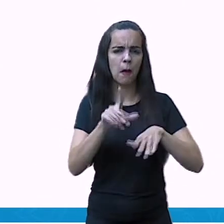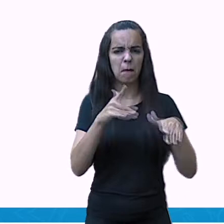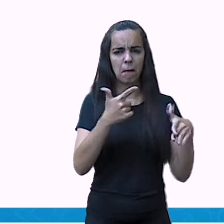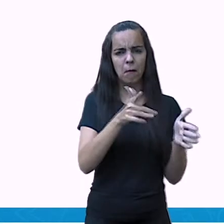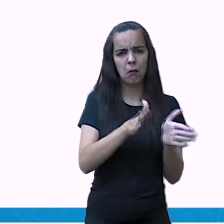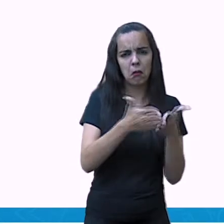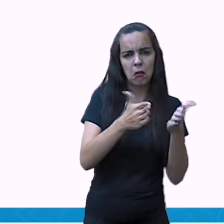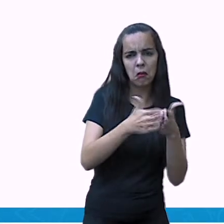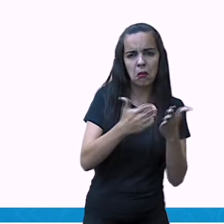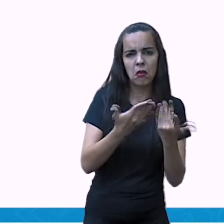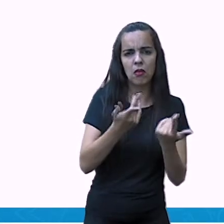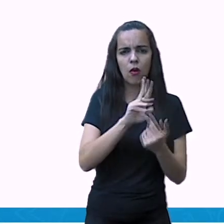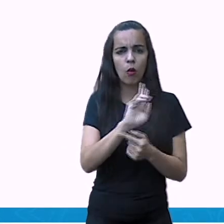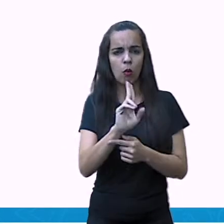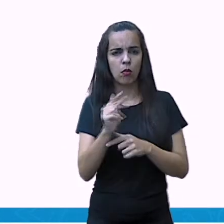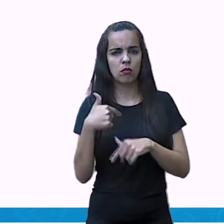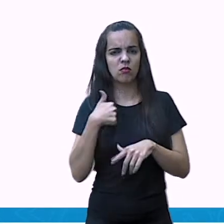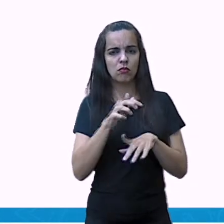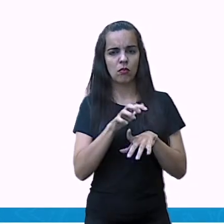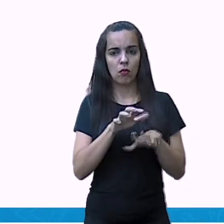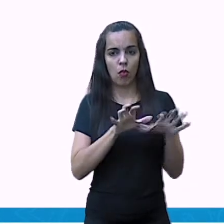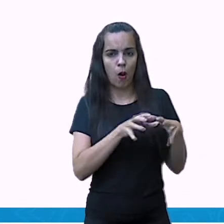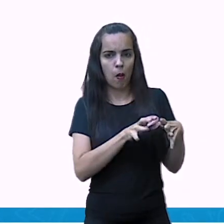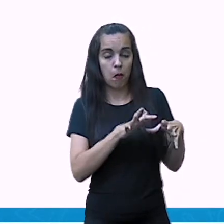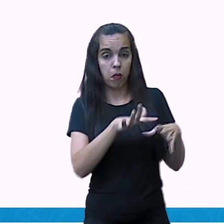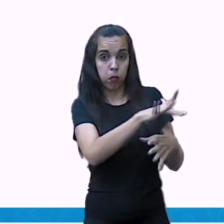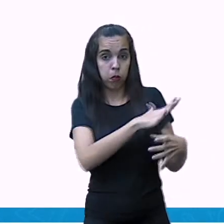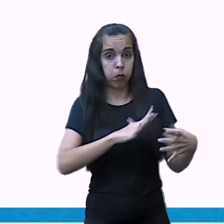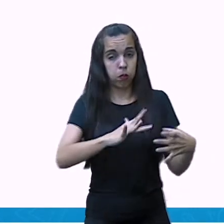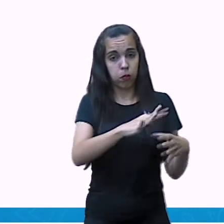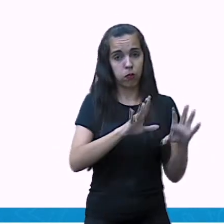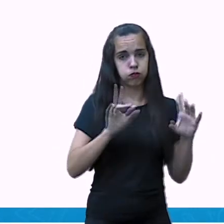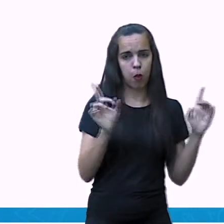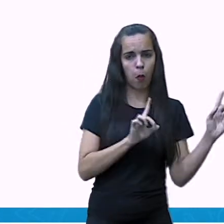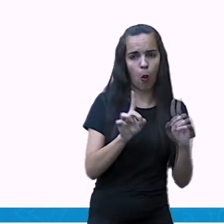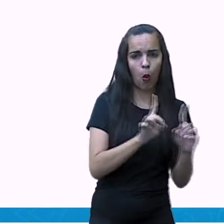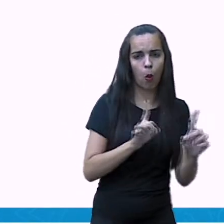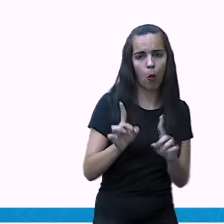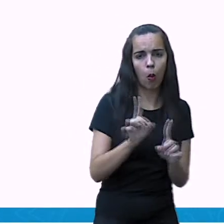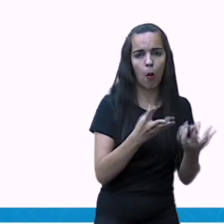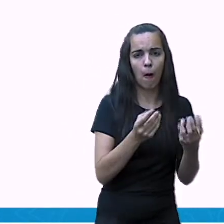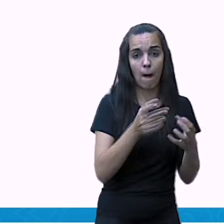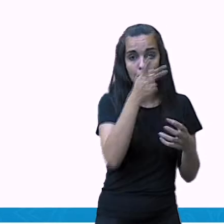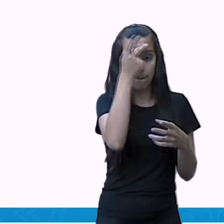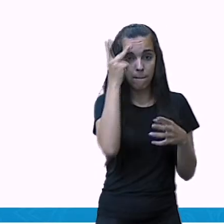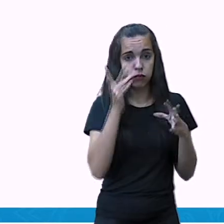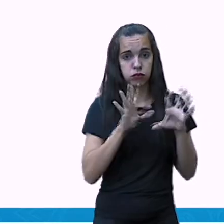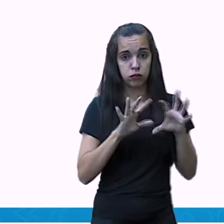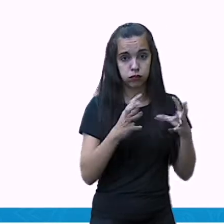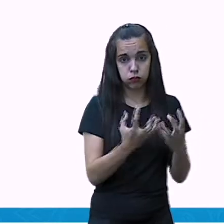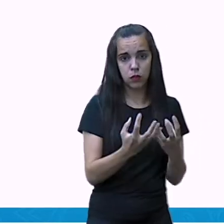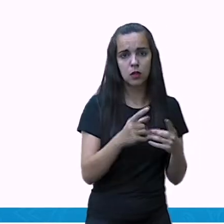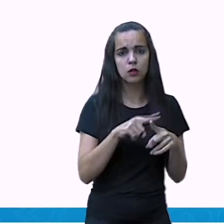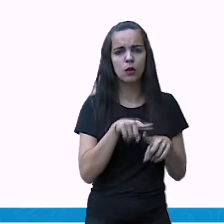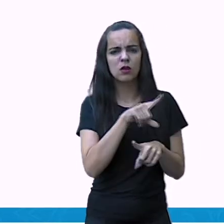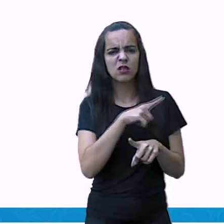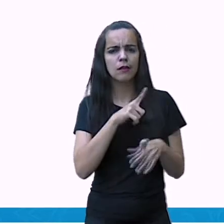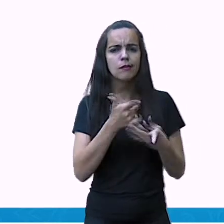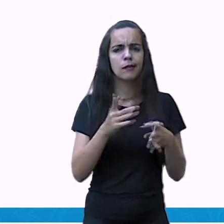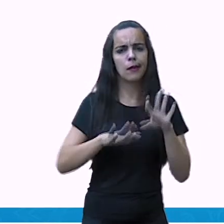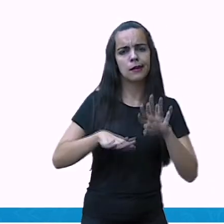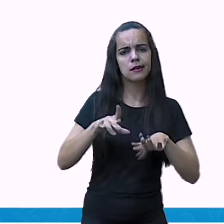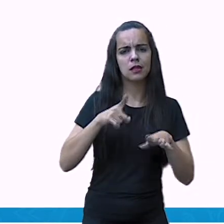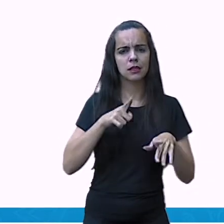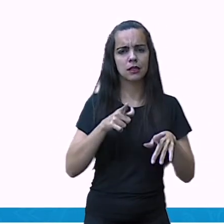reside nos chamados aglomerados, subnormais, assentamentos irregulares com residências